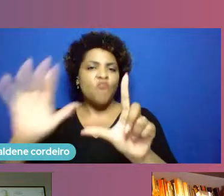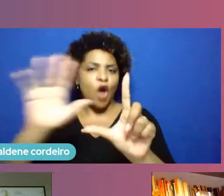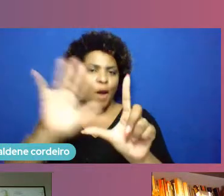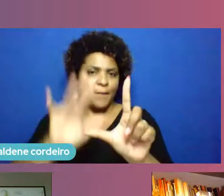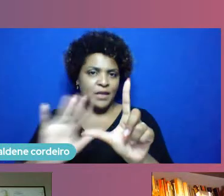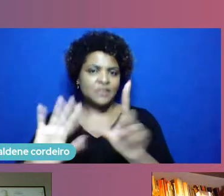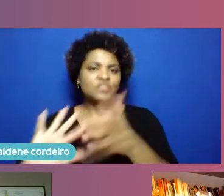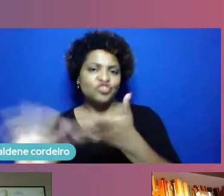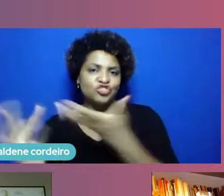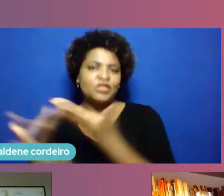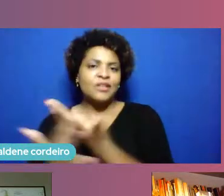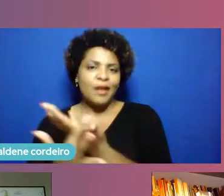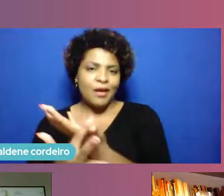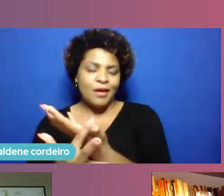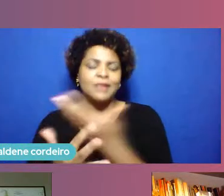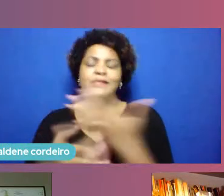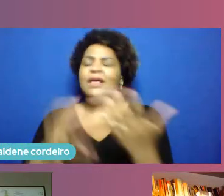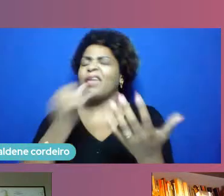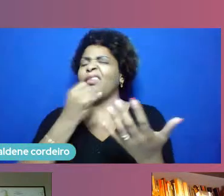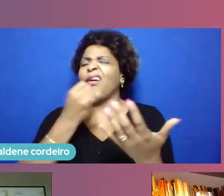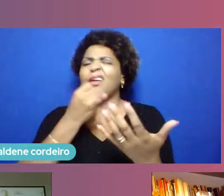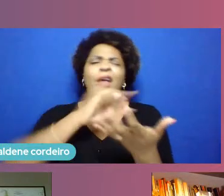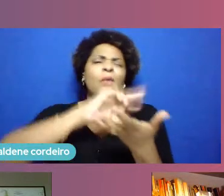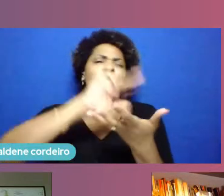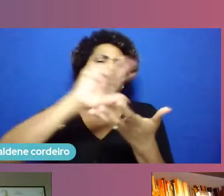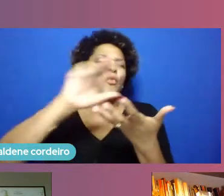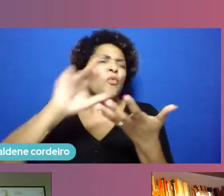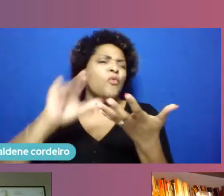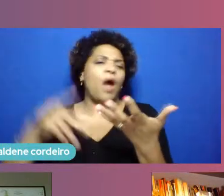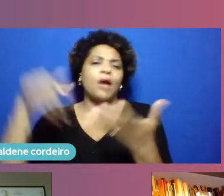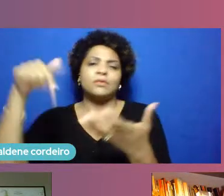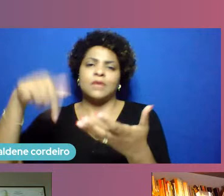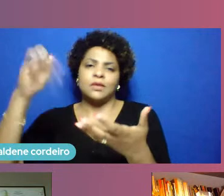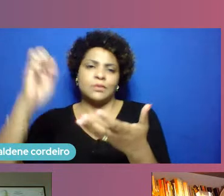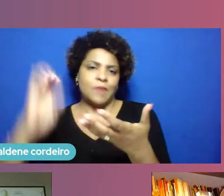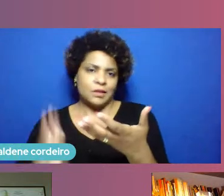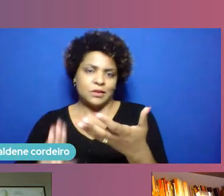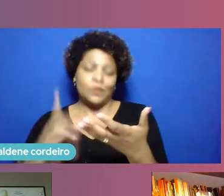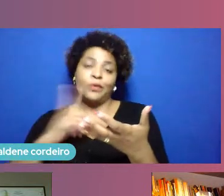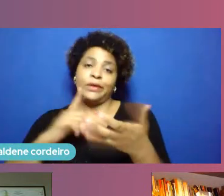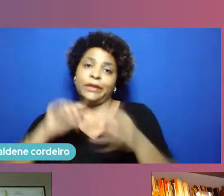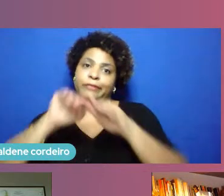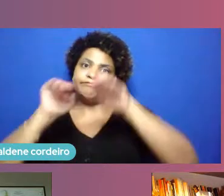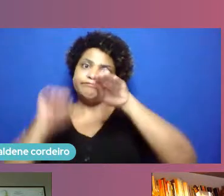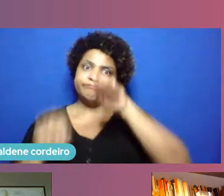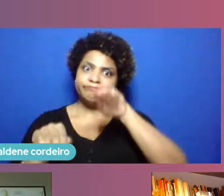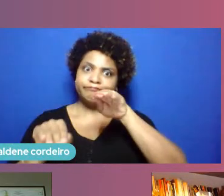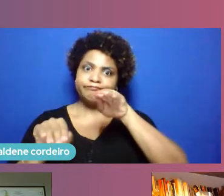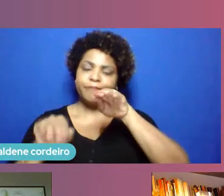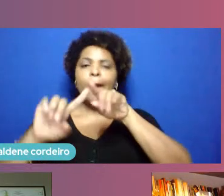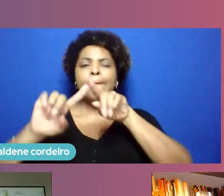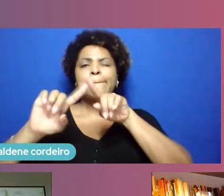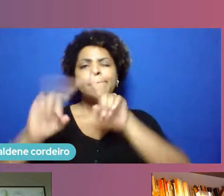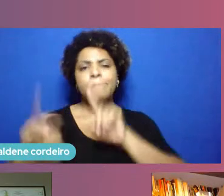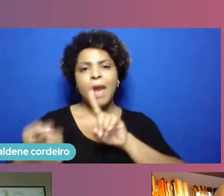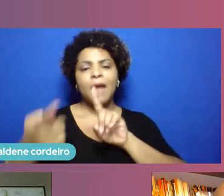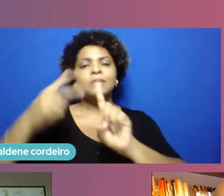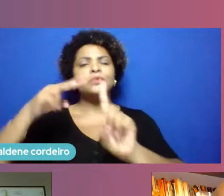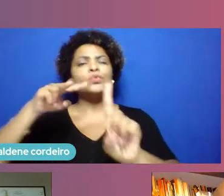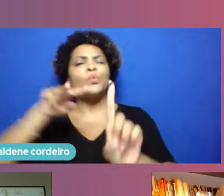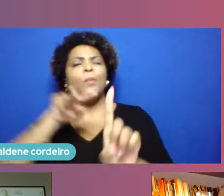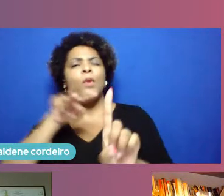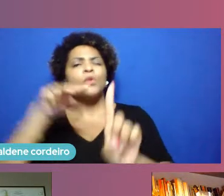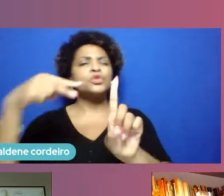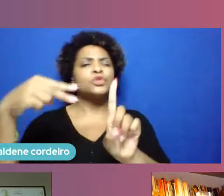exemplos de toda a natureza num país tão desigual, mas, do ponto de vista de EdTechs, realmente, o que já